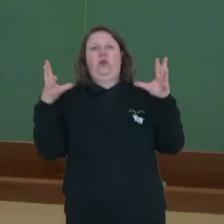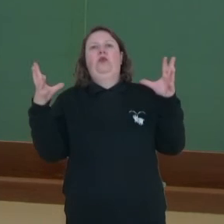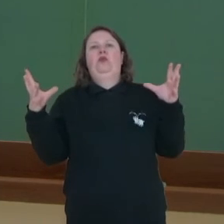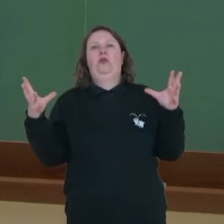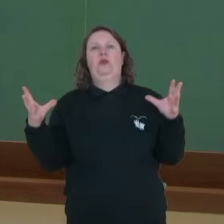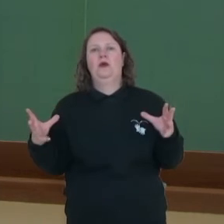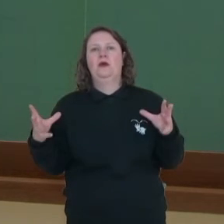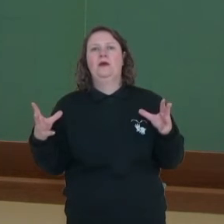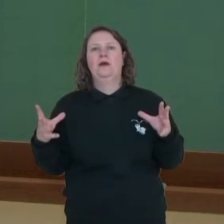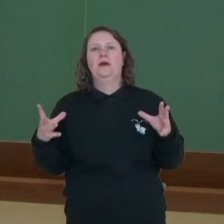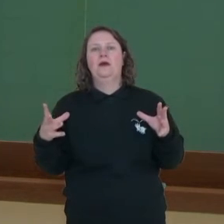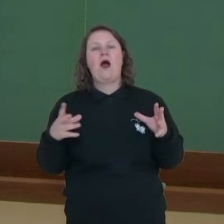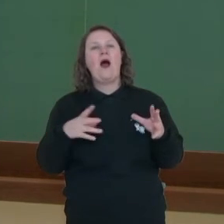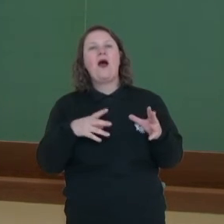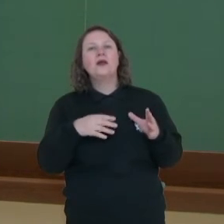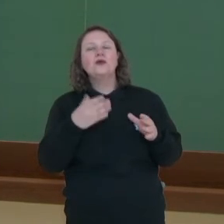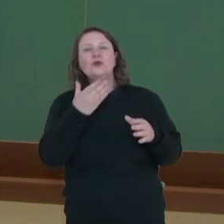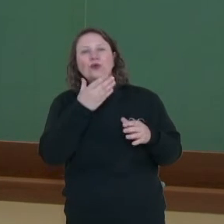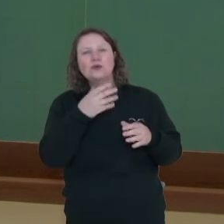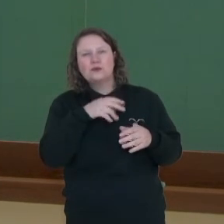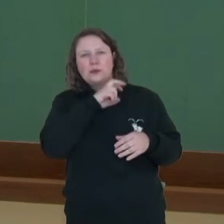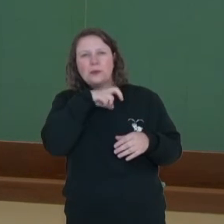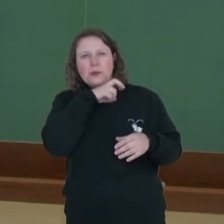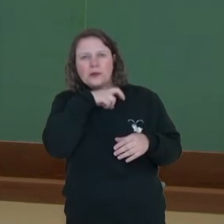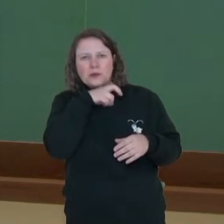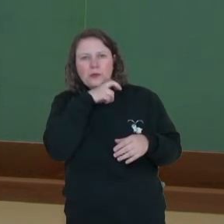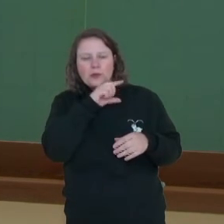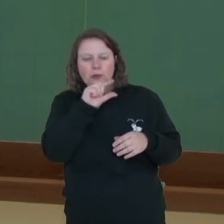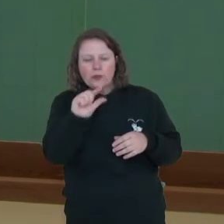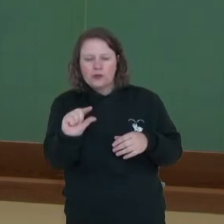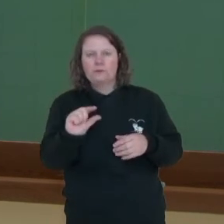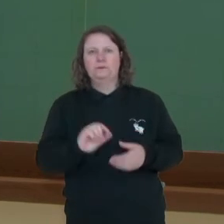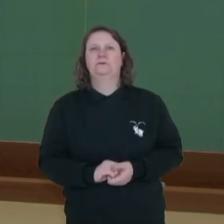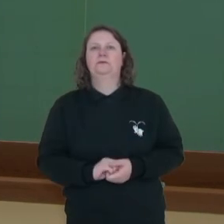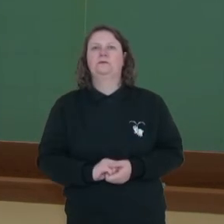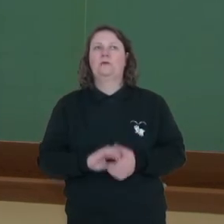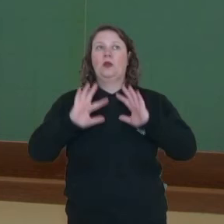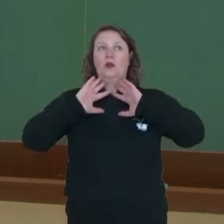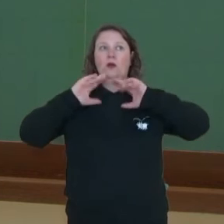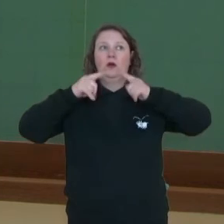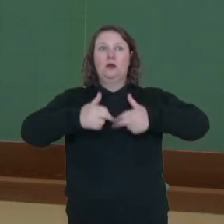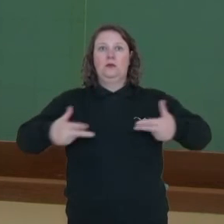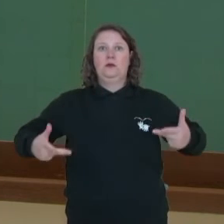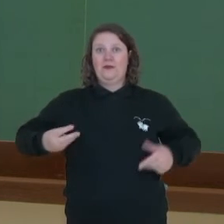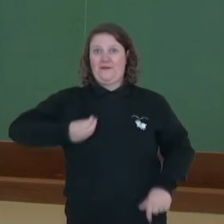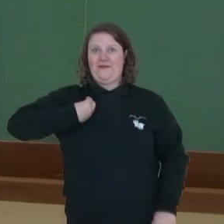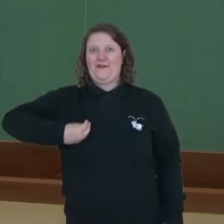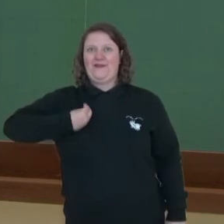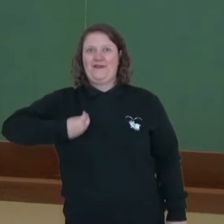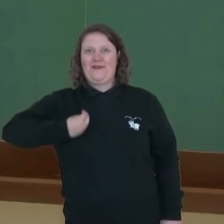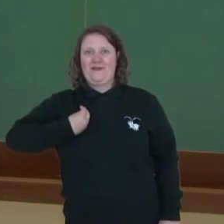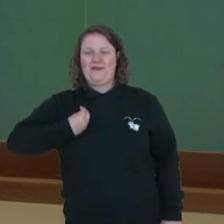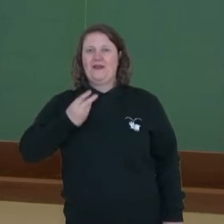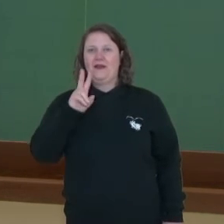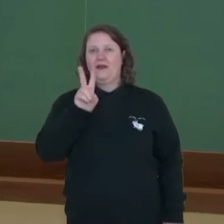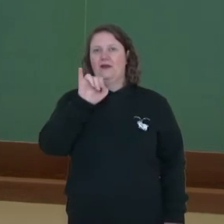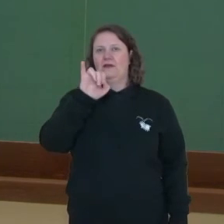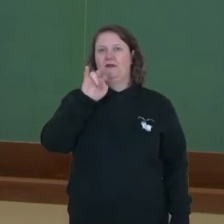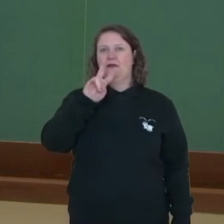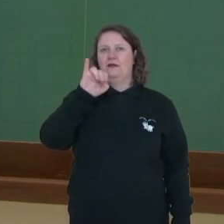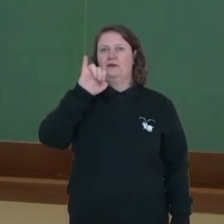barriga e ela solta lá os bichinhos. E os animais podem ser também vivíparos. Ou seja, o